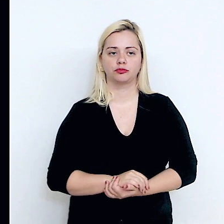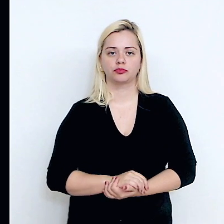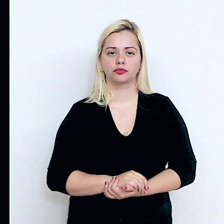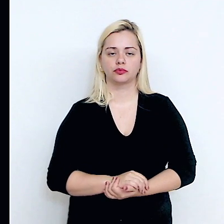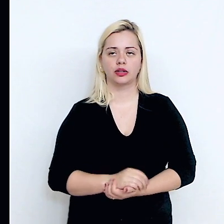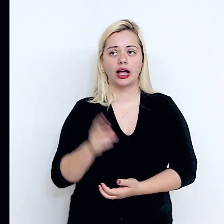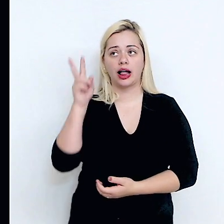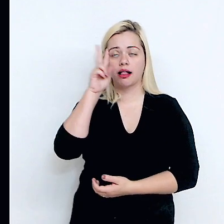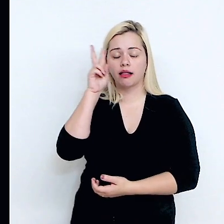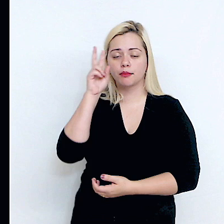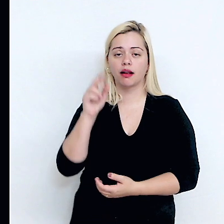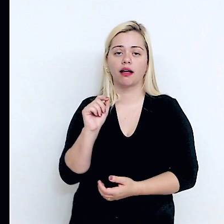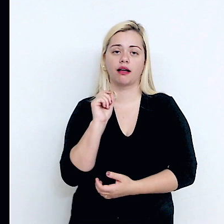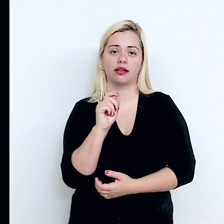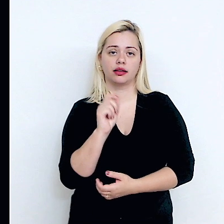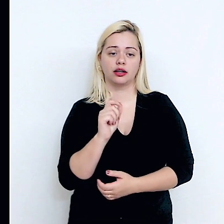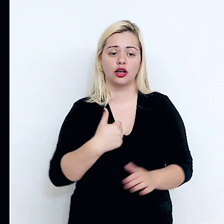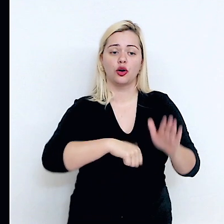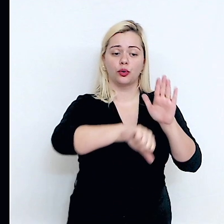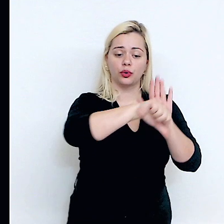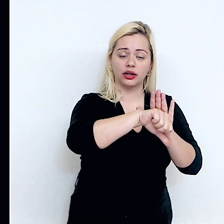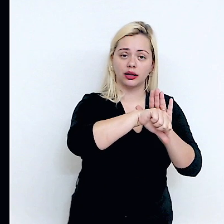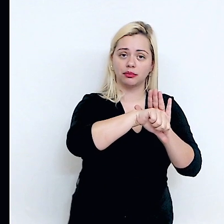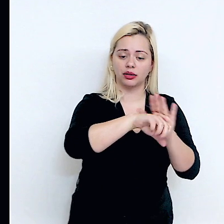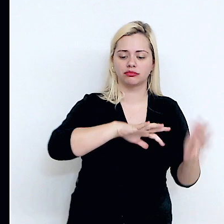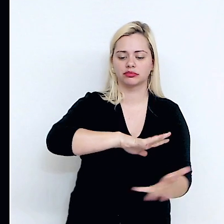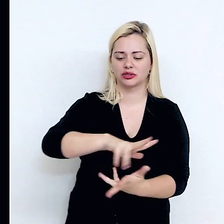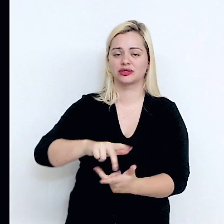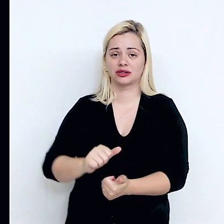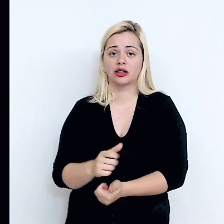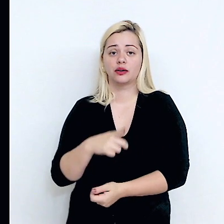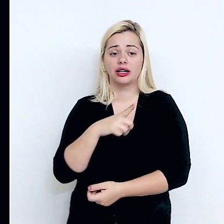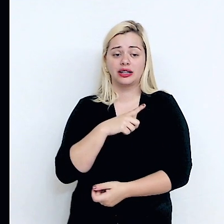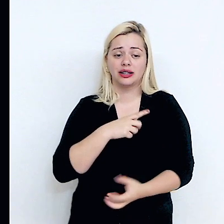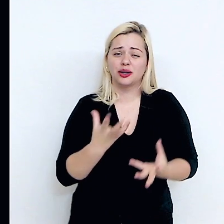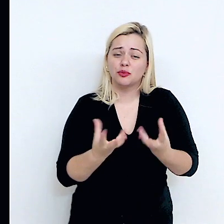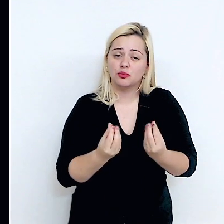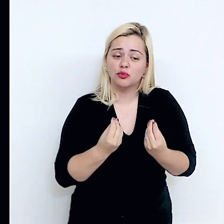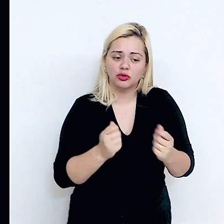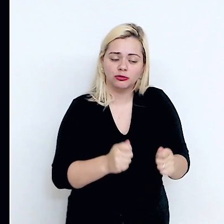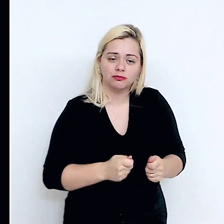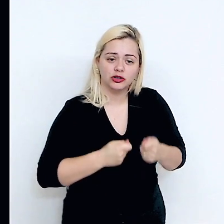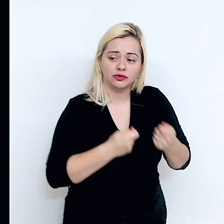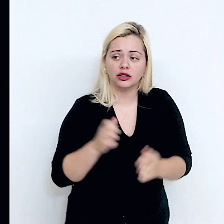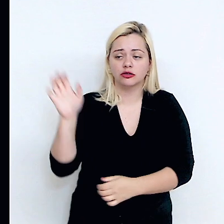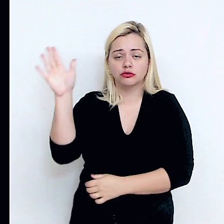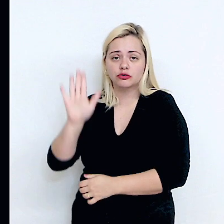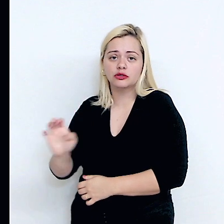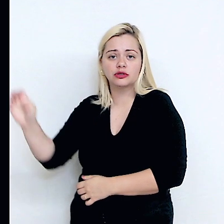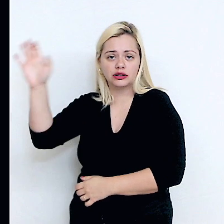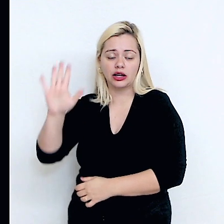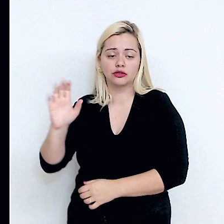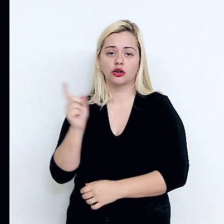recordar que o crime transnacional exige muito do Estado, não só no